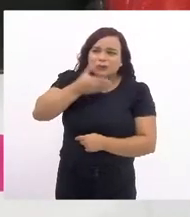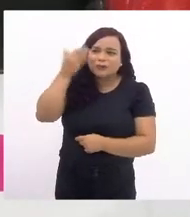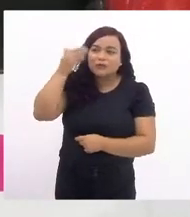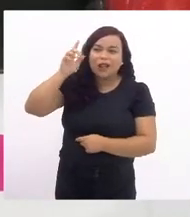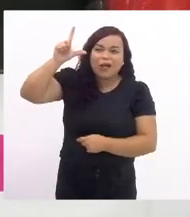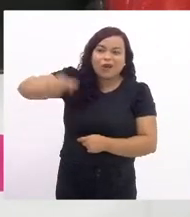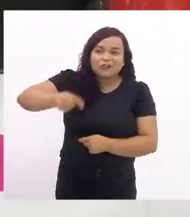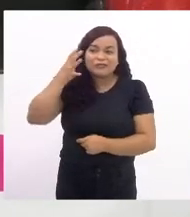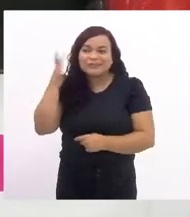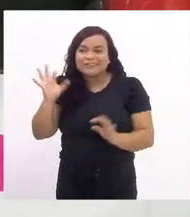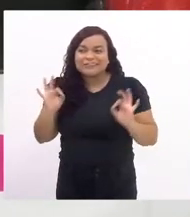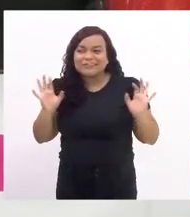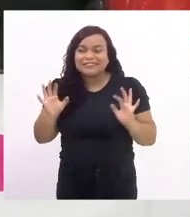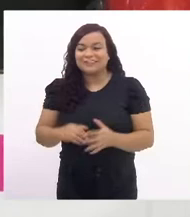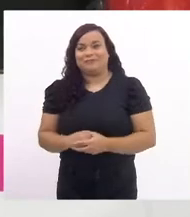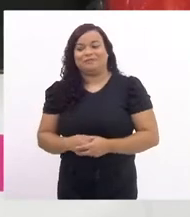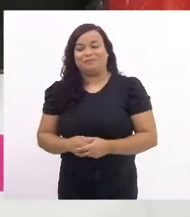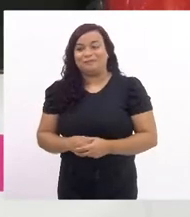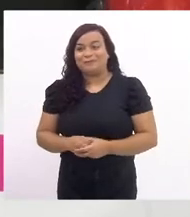dando para ver direito.